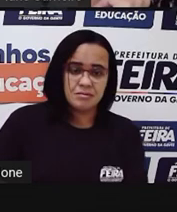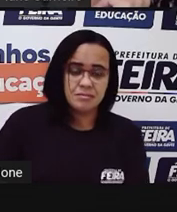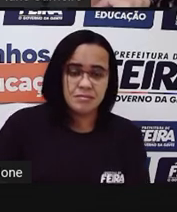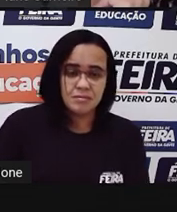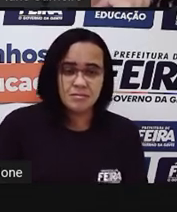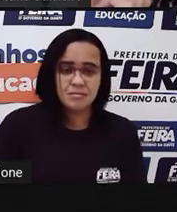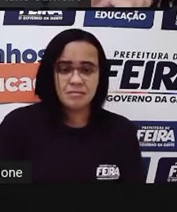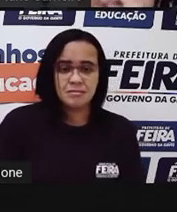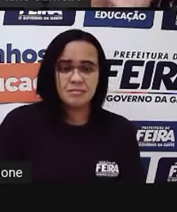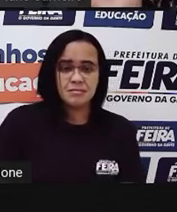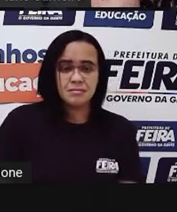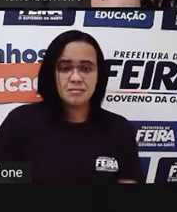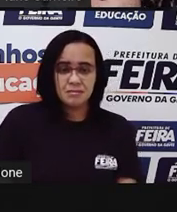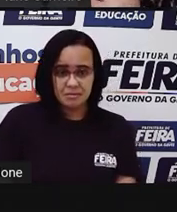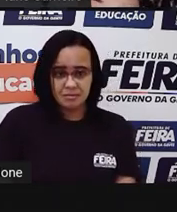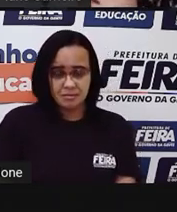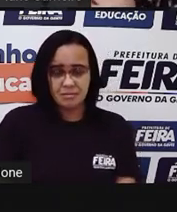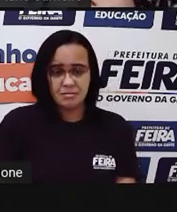Faltou só aquele, né?